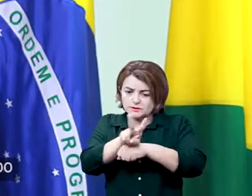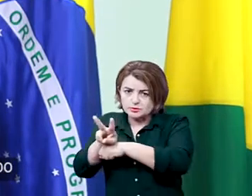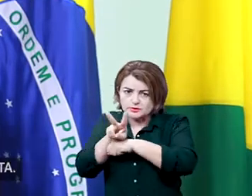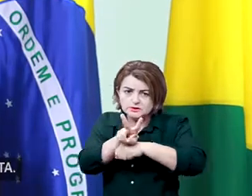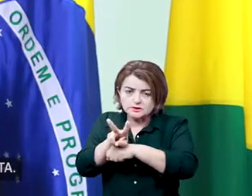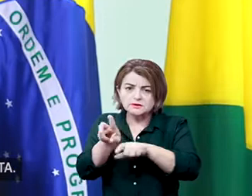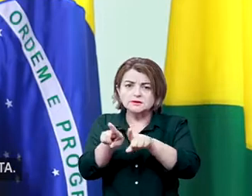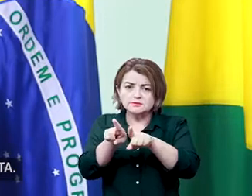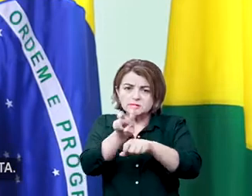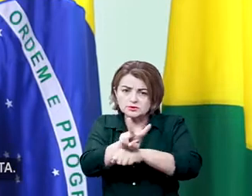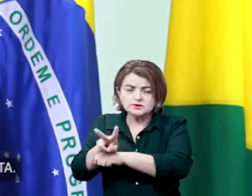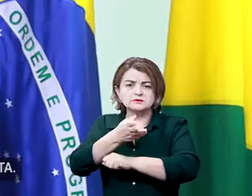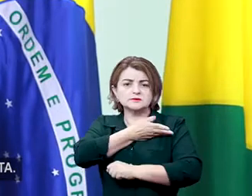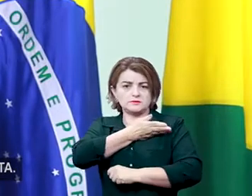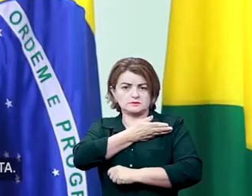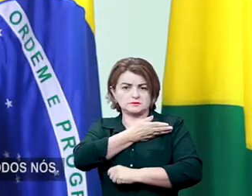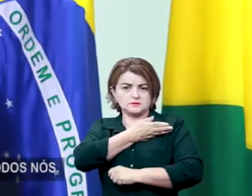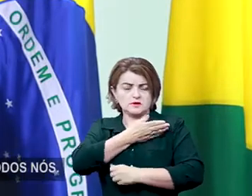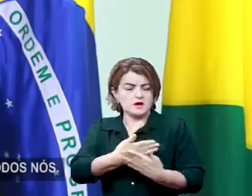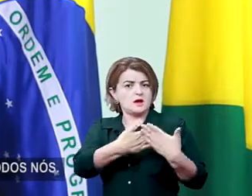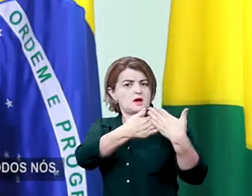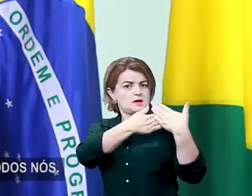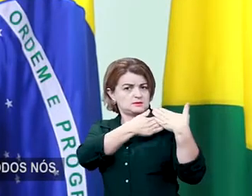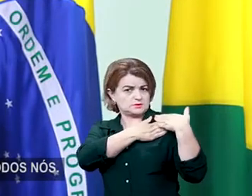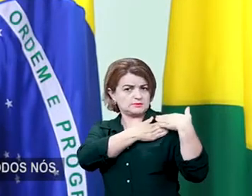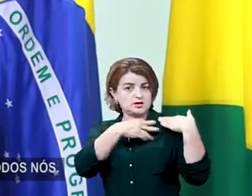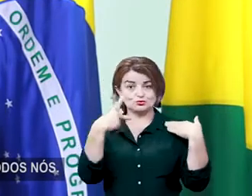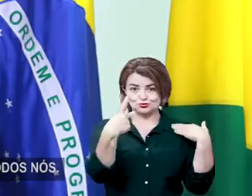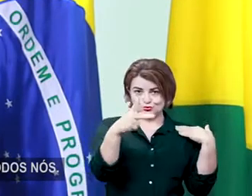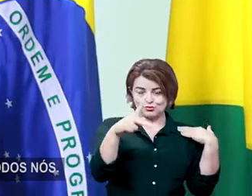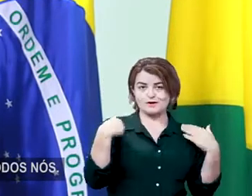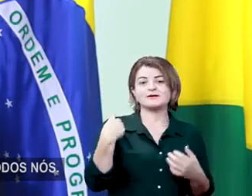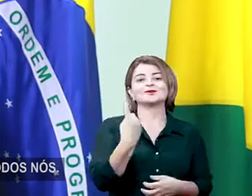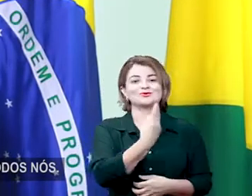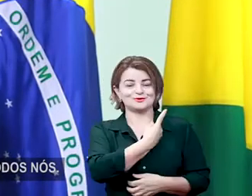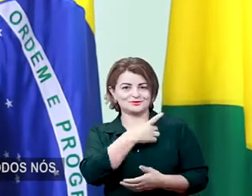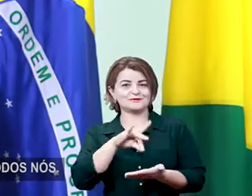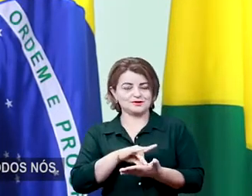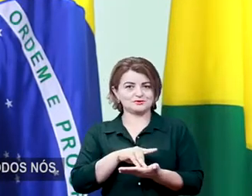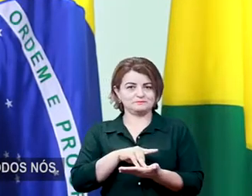cuidando e cuidando de quem você gosta. Essa responsabilidade é sua e de todos nós.